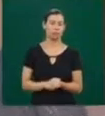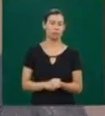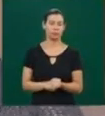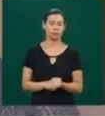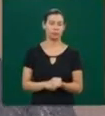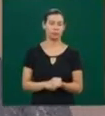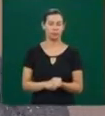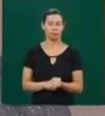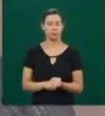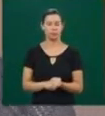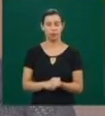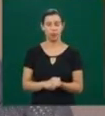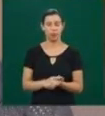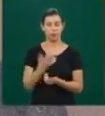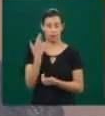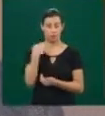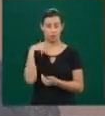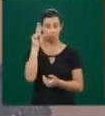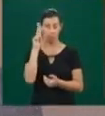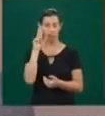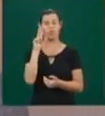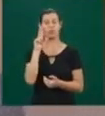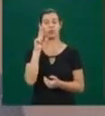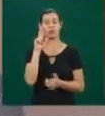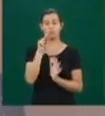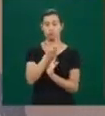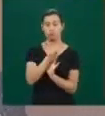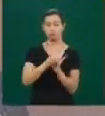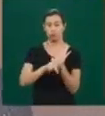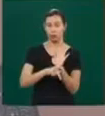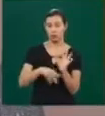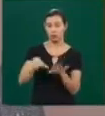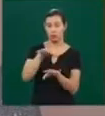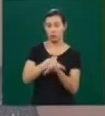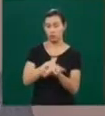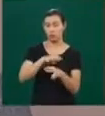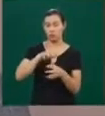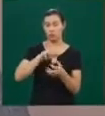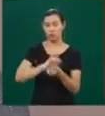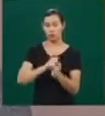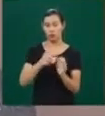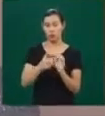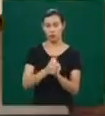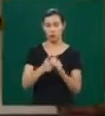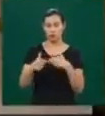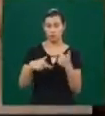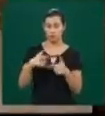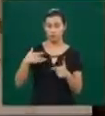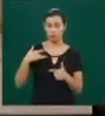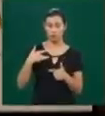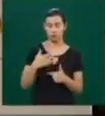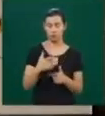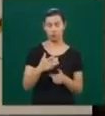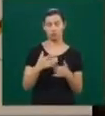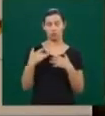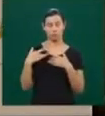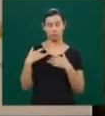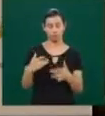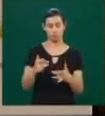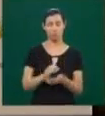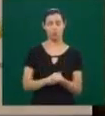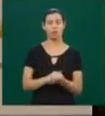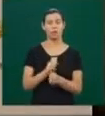arte, e uma das professoras da oficina de desenho, trabalha como voluntária na Aparo há muitos anos. Tudo começou com este